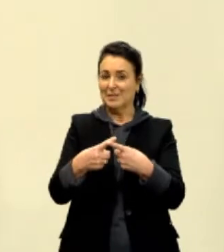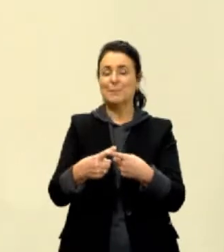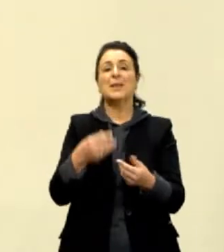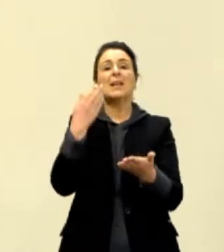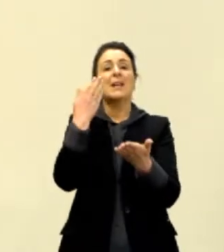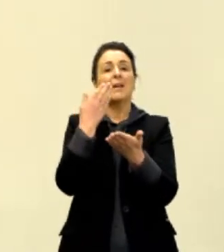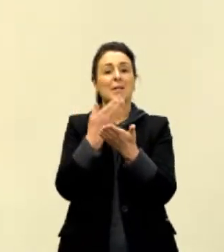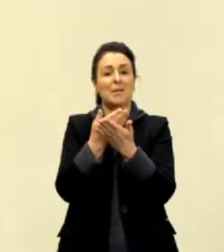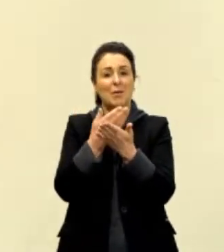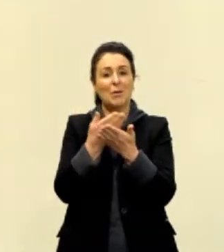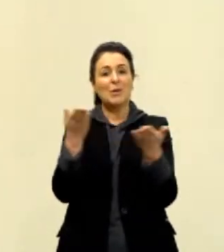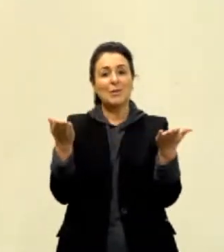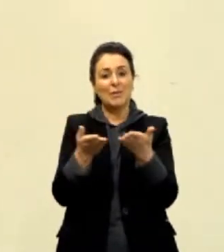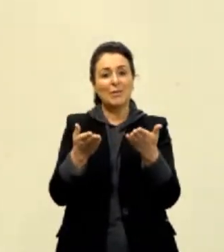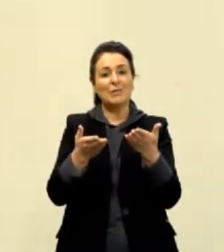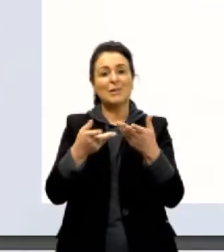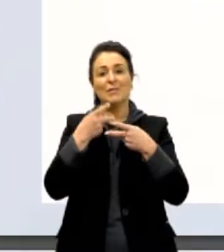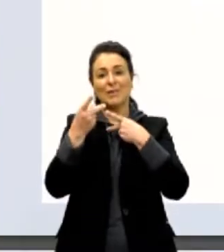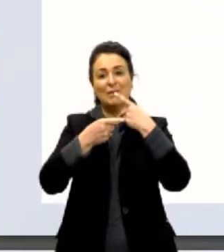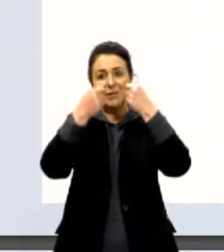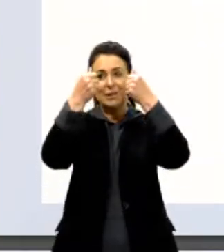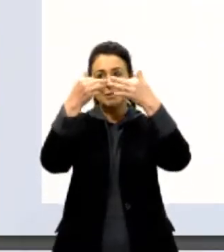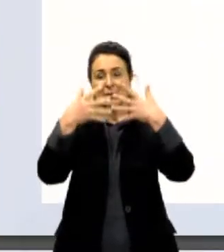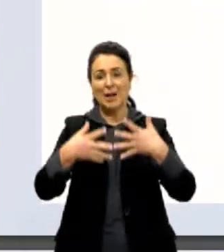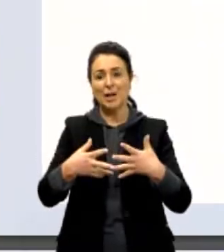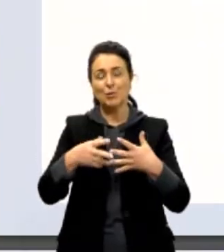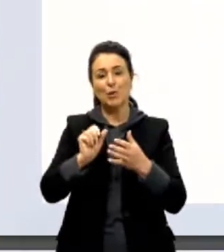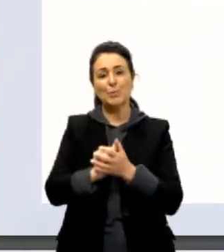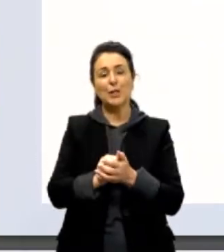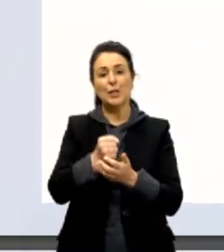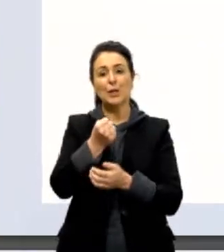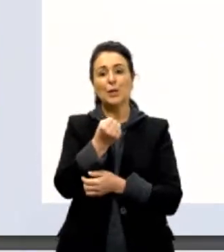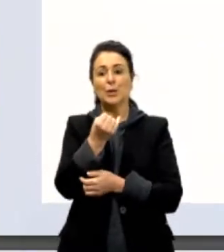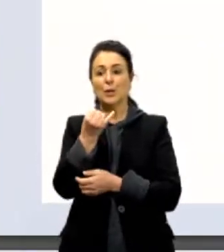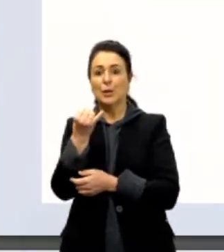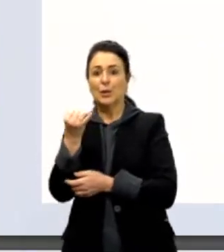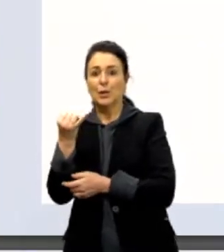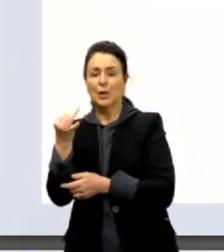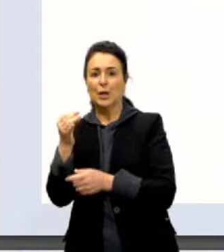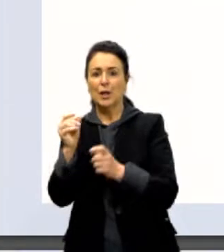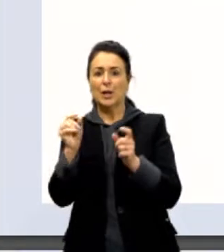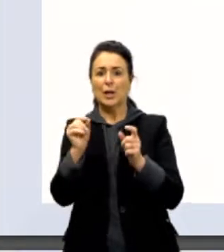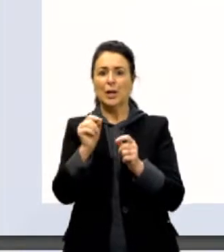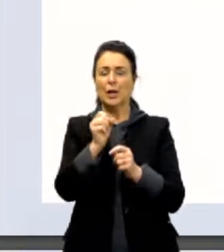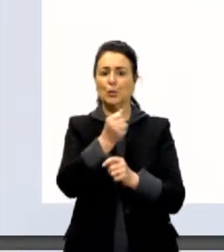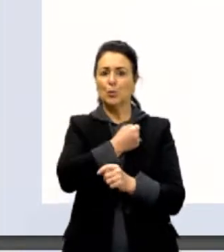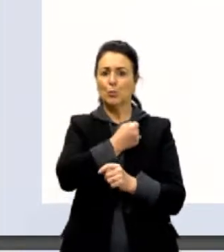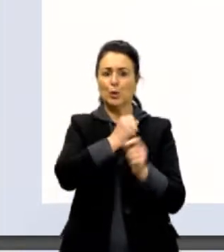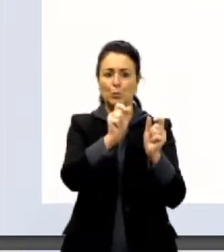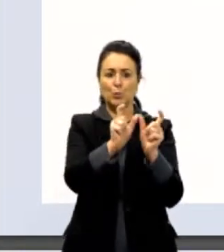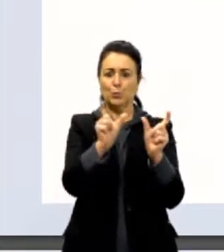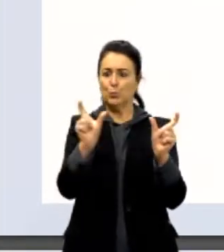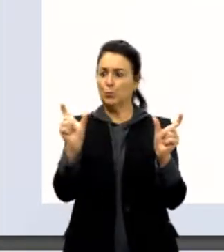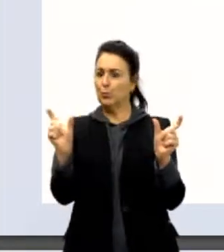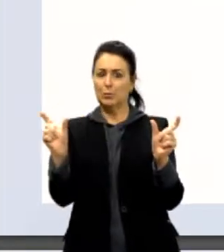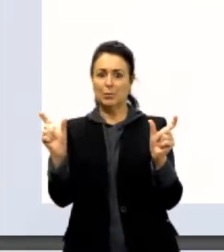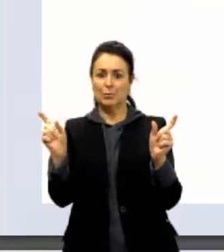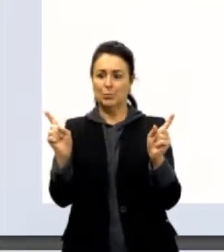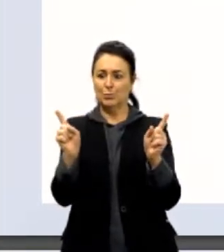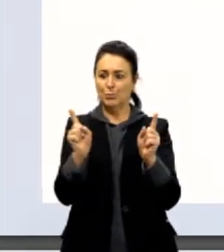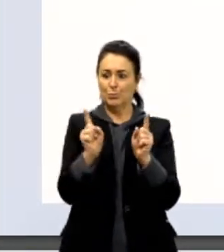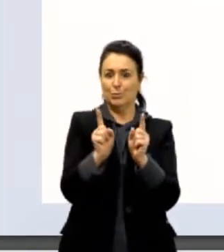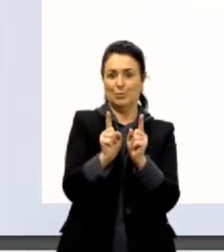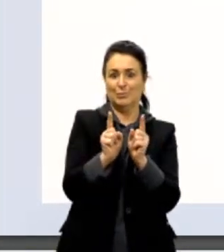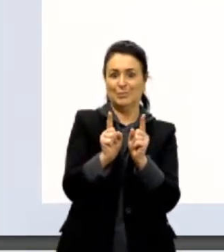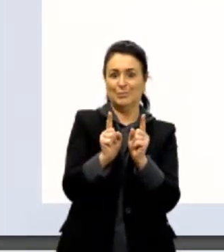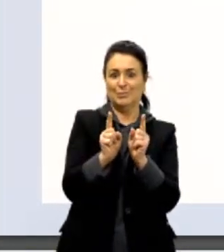aula a gente vai falar um pouco sobre notação científica e sobre unidades e grandezas. Então